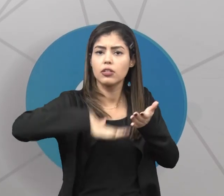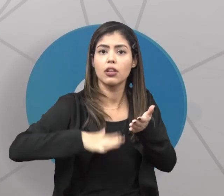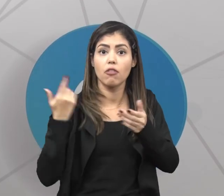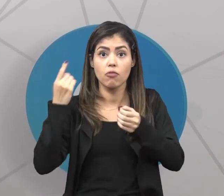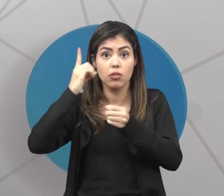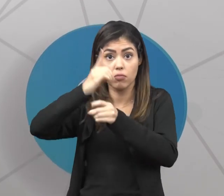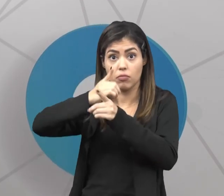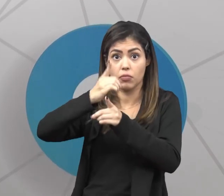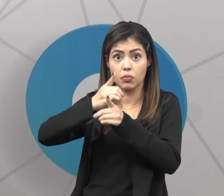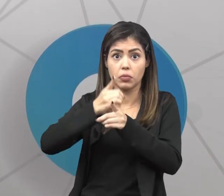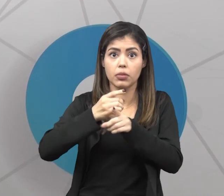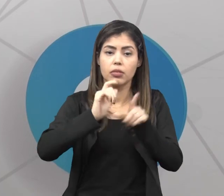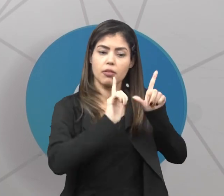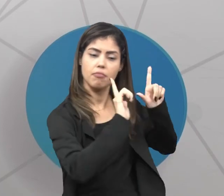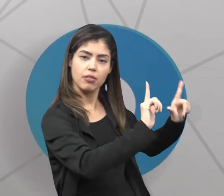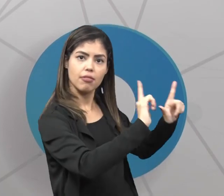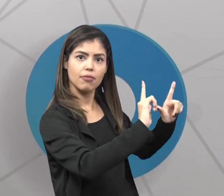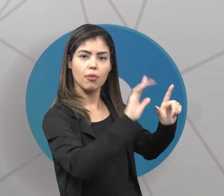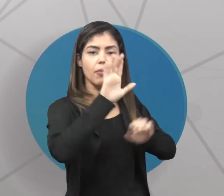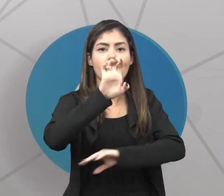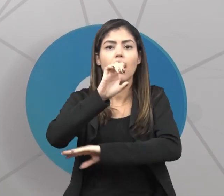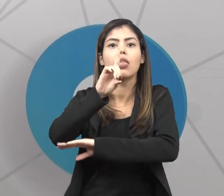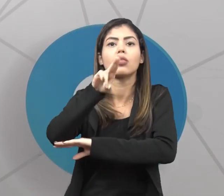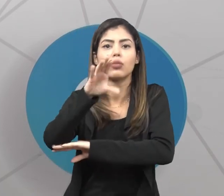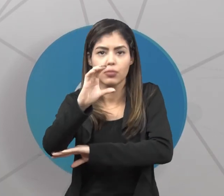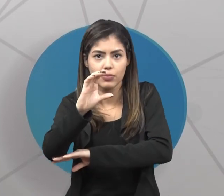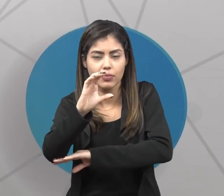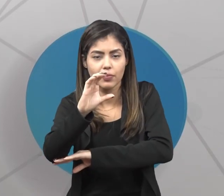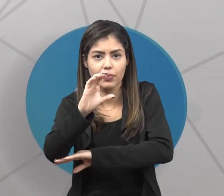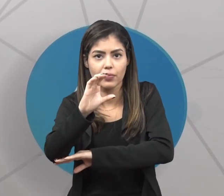encontrar na plataforma Eduque.